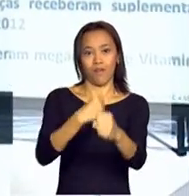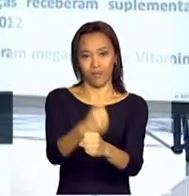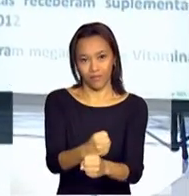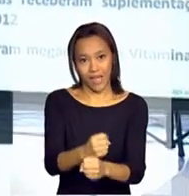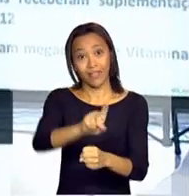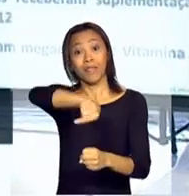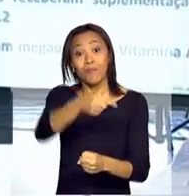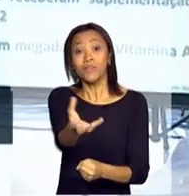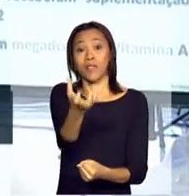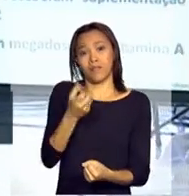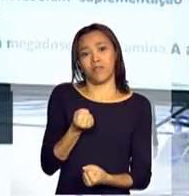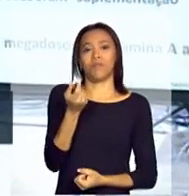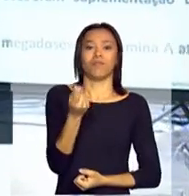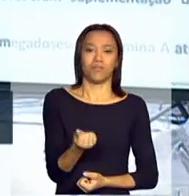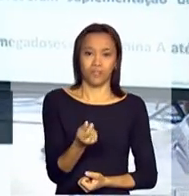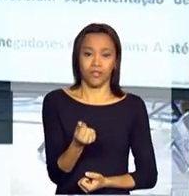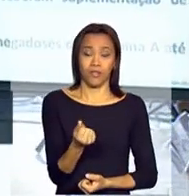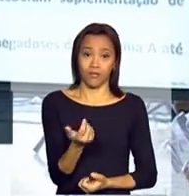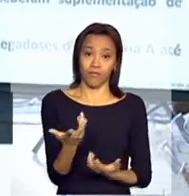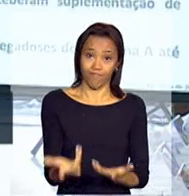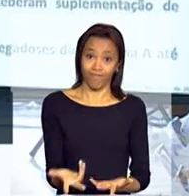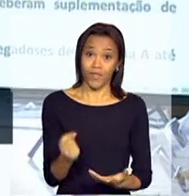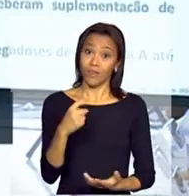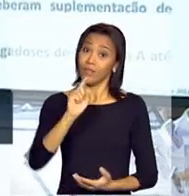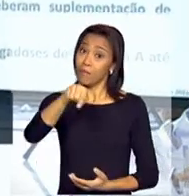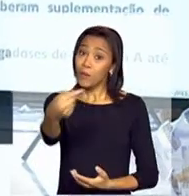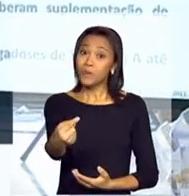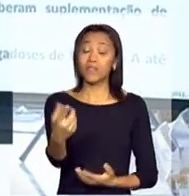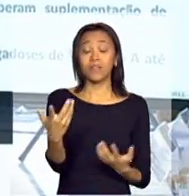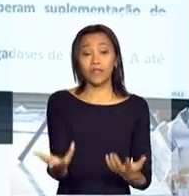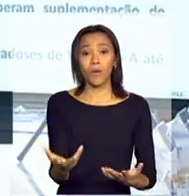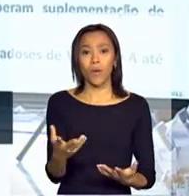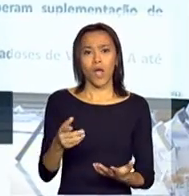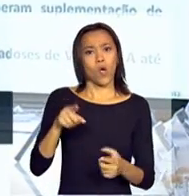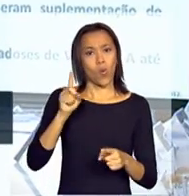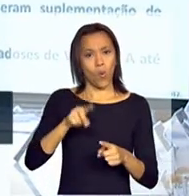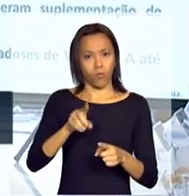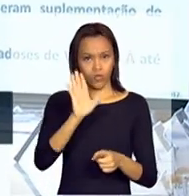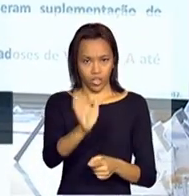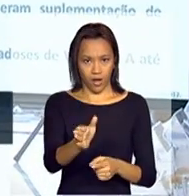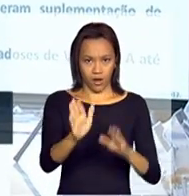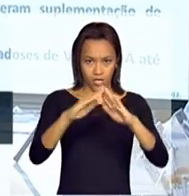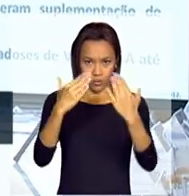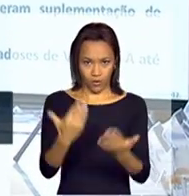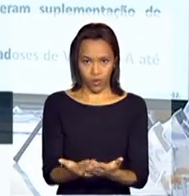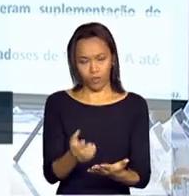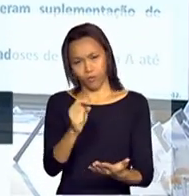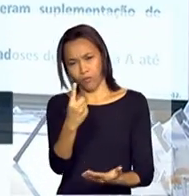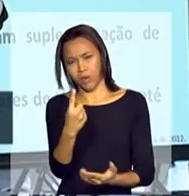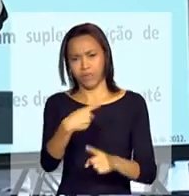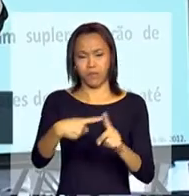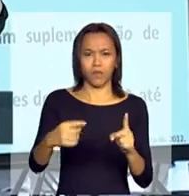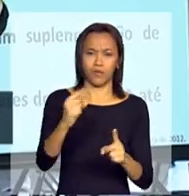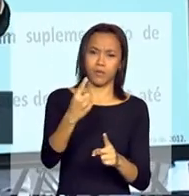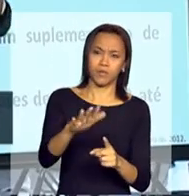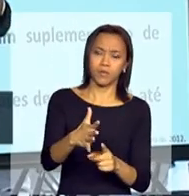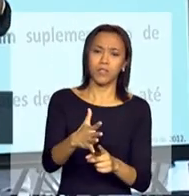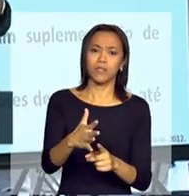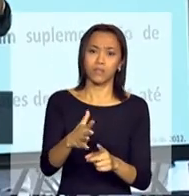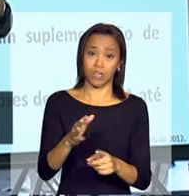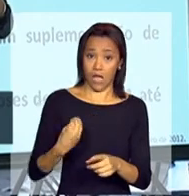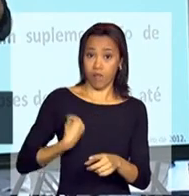ia receber o dinheiro, a creche só ia receber o dinheiro um ano depois. Com o período da criança em creche, acaba sendo um ano, um ano e meio, dois anos,